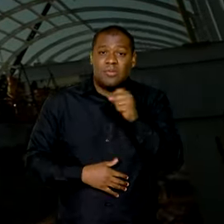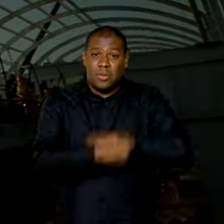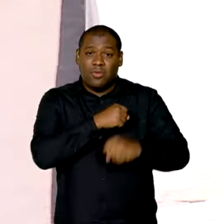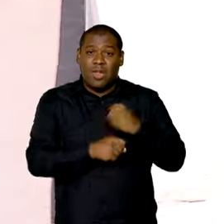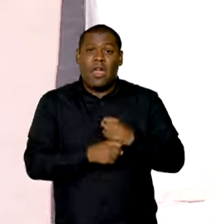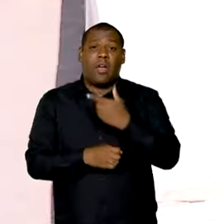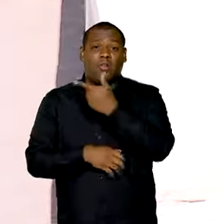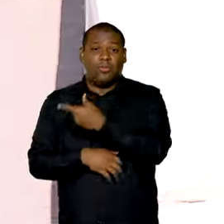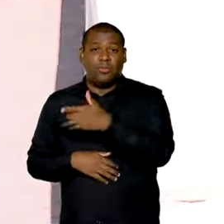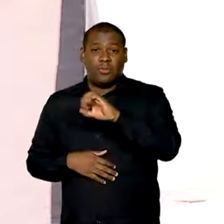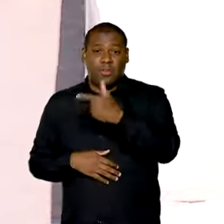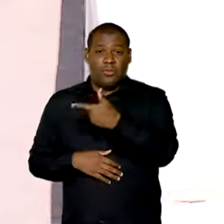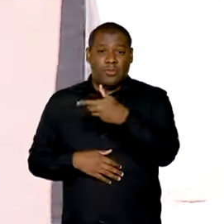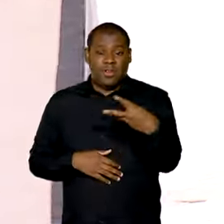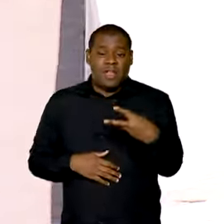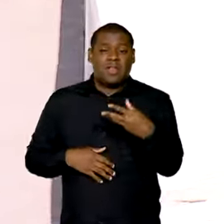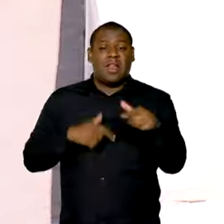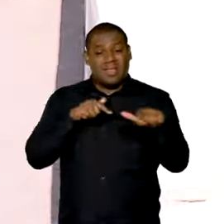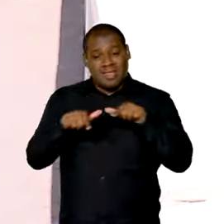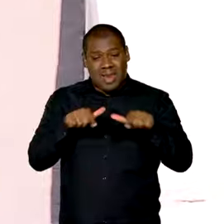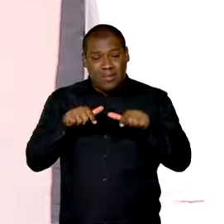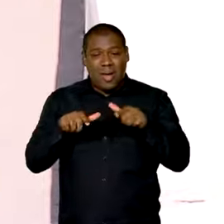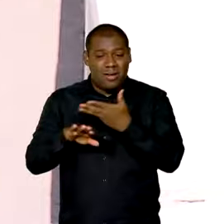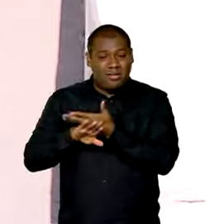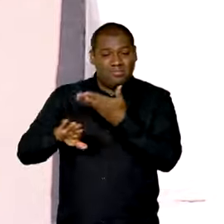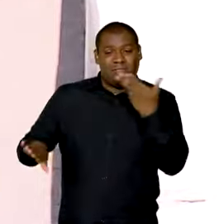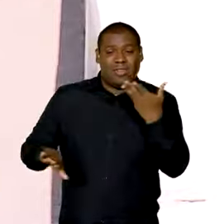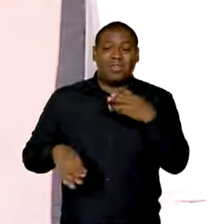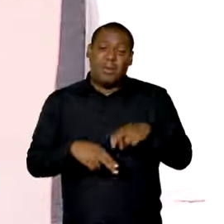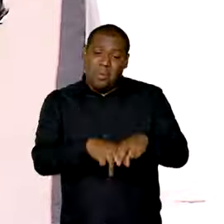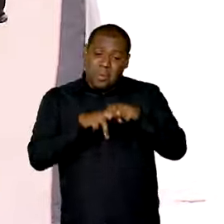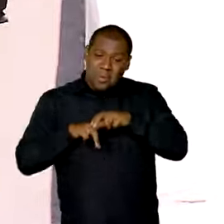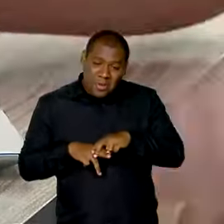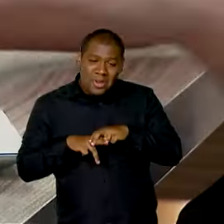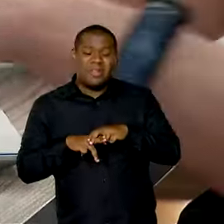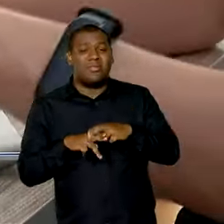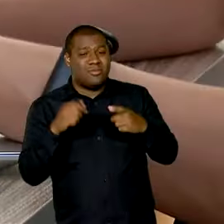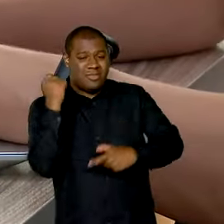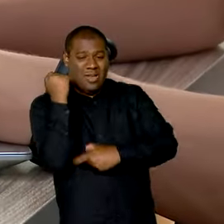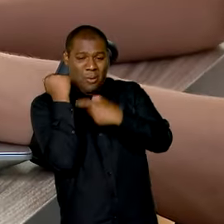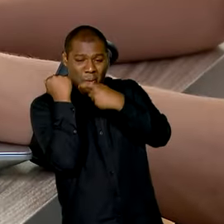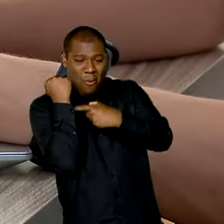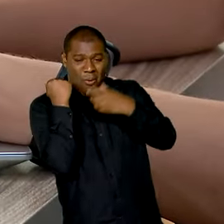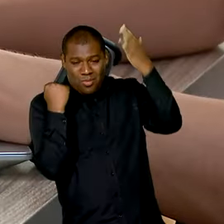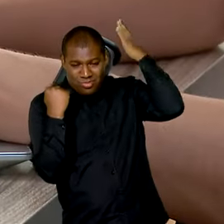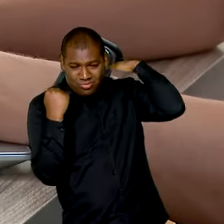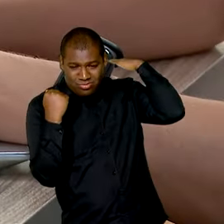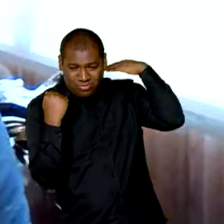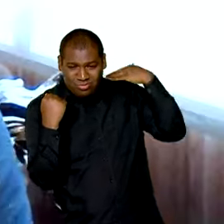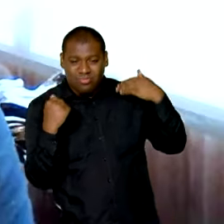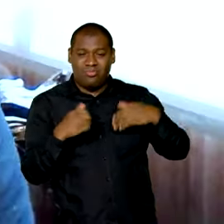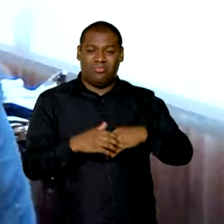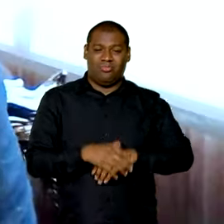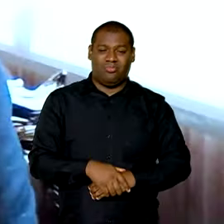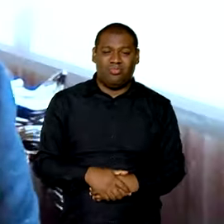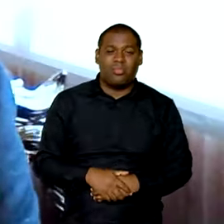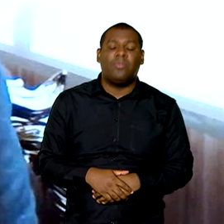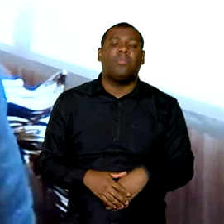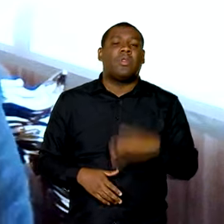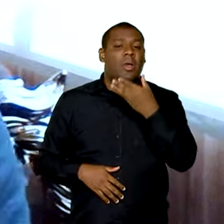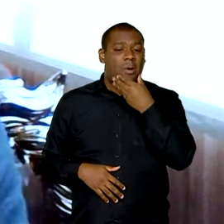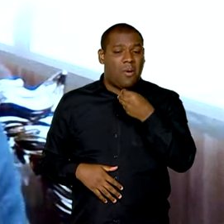Logo em seguida, aparecem o mioma uterino e a fratura no punho. Esse